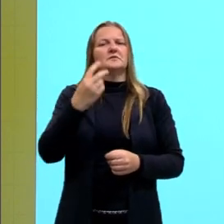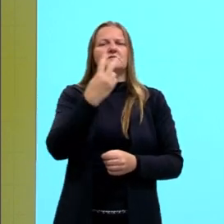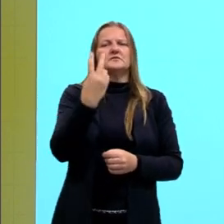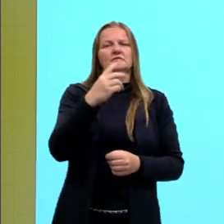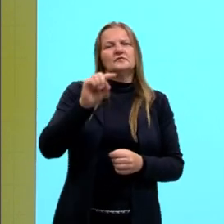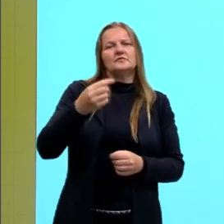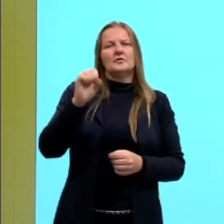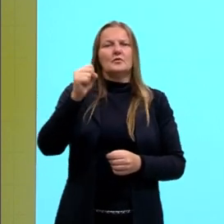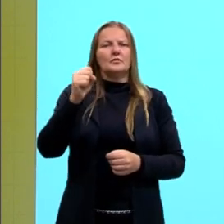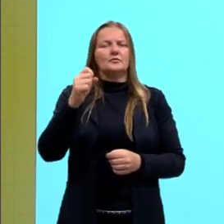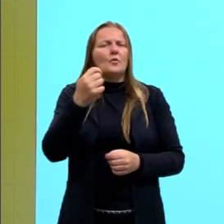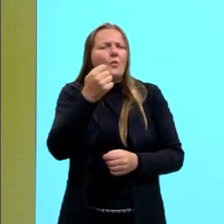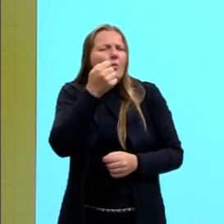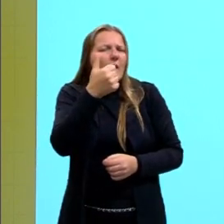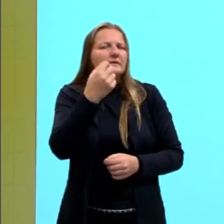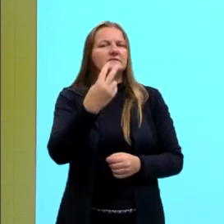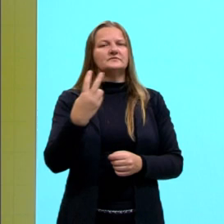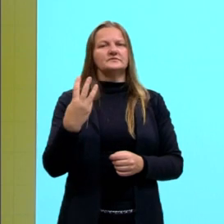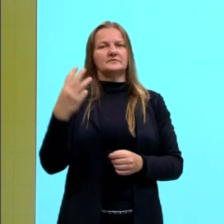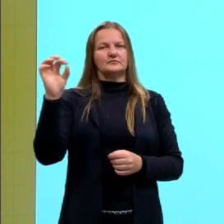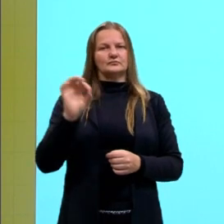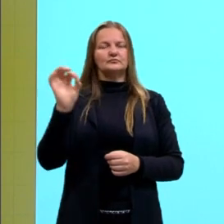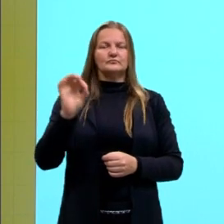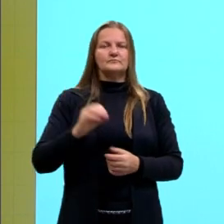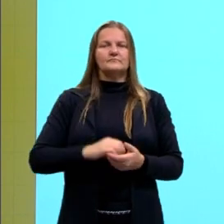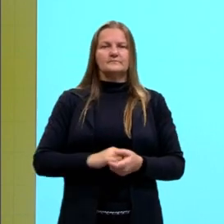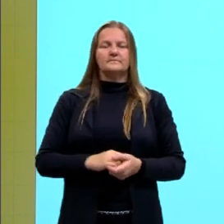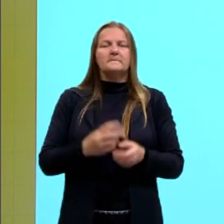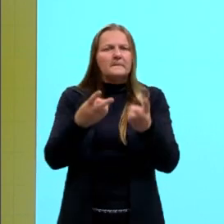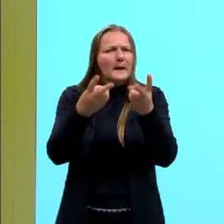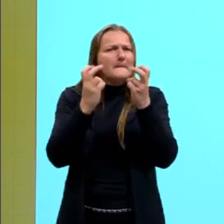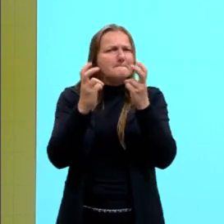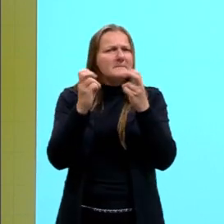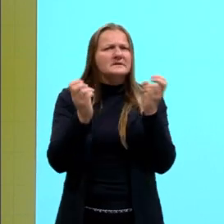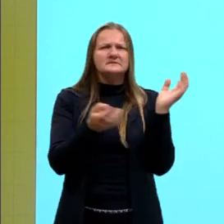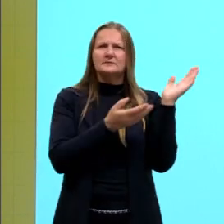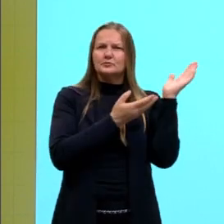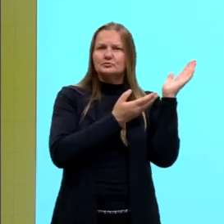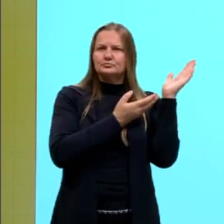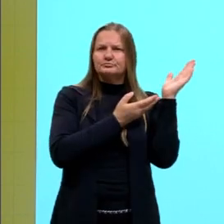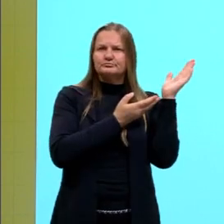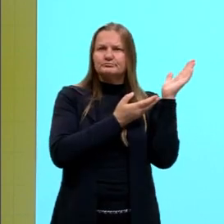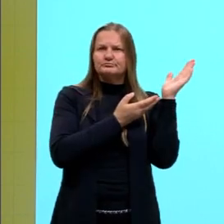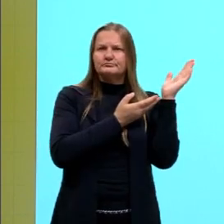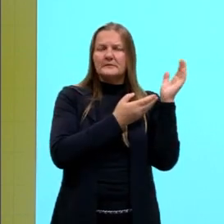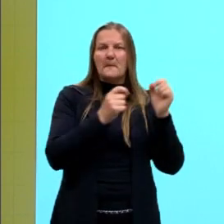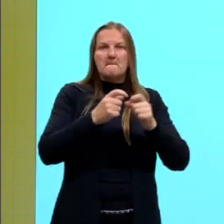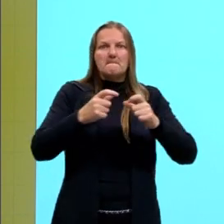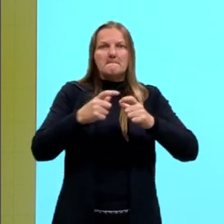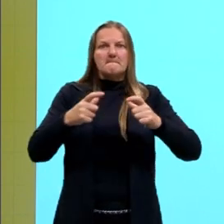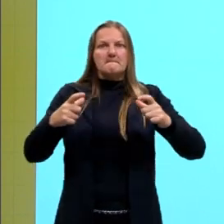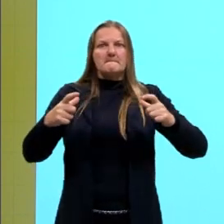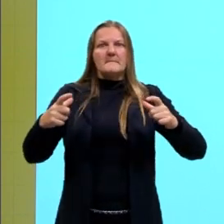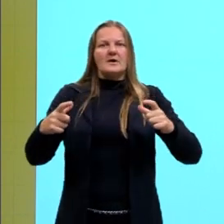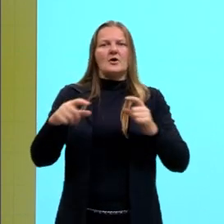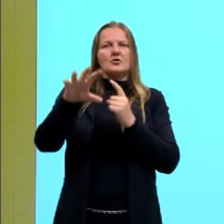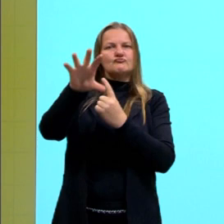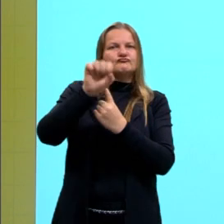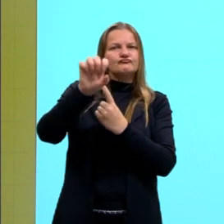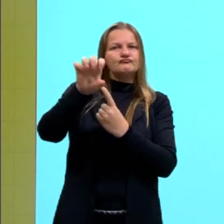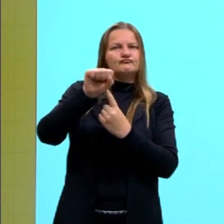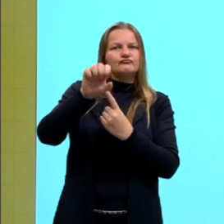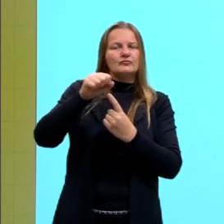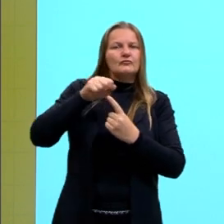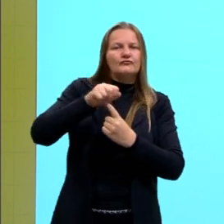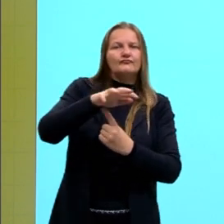quase 23%. Então, notem que a grande matriz energética, né, a grande fonte de energia é